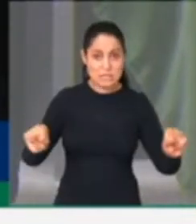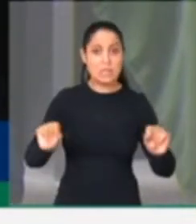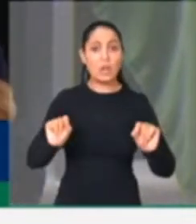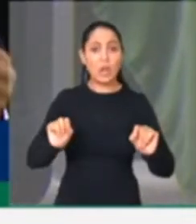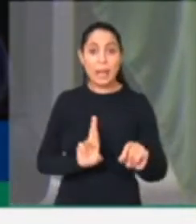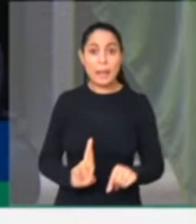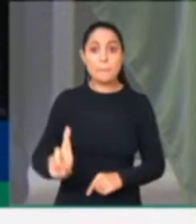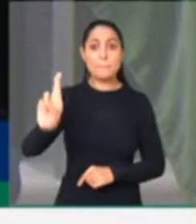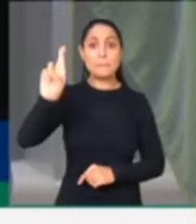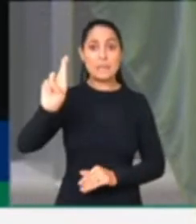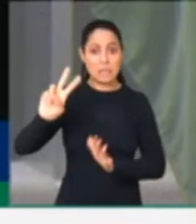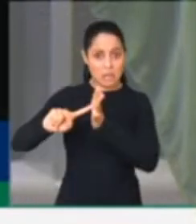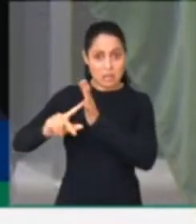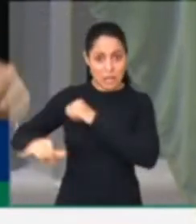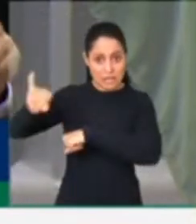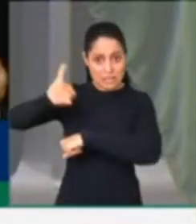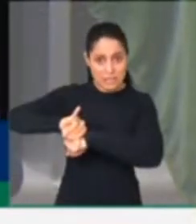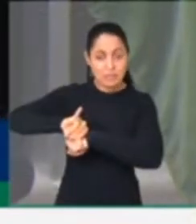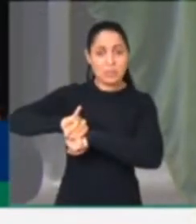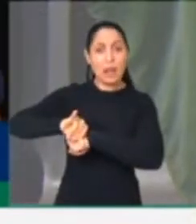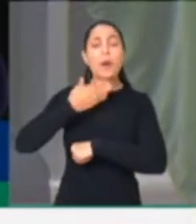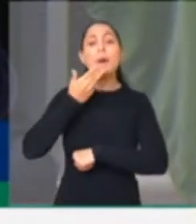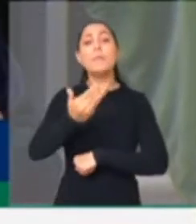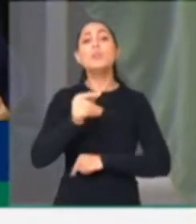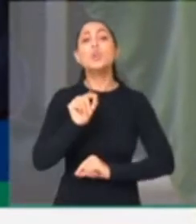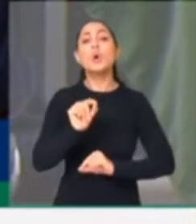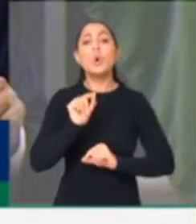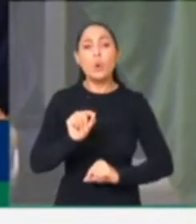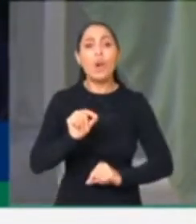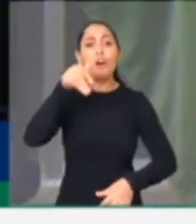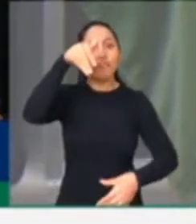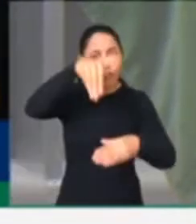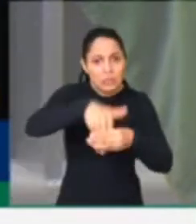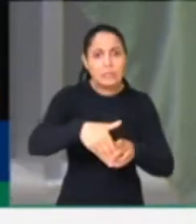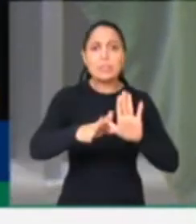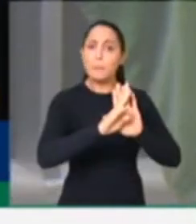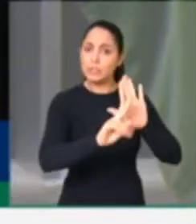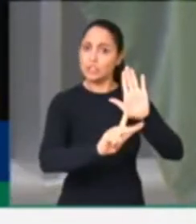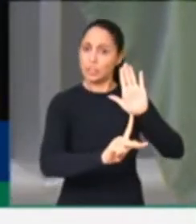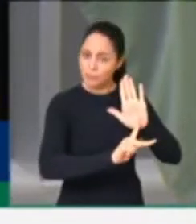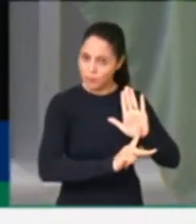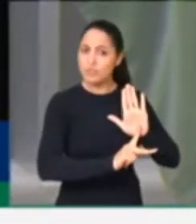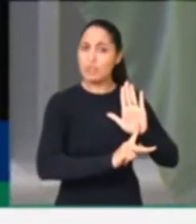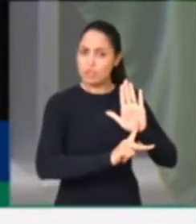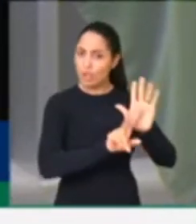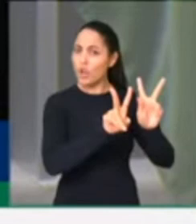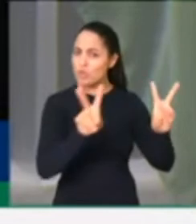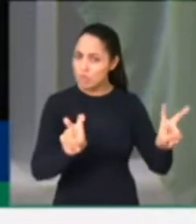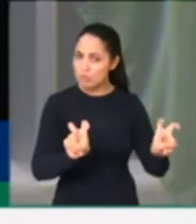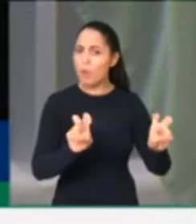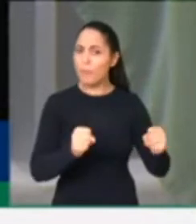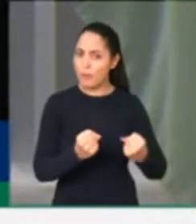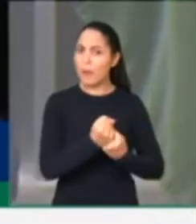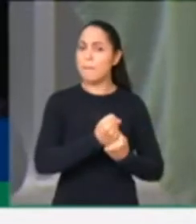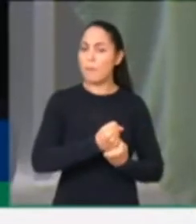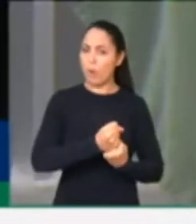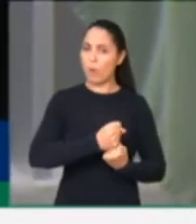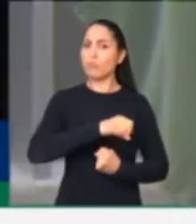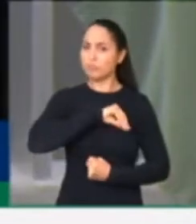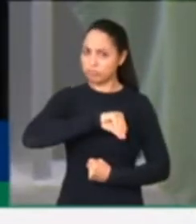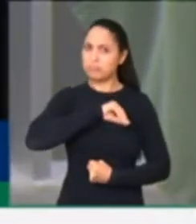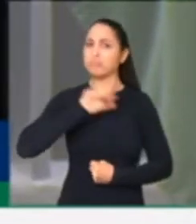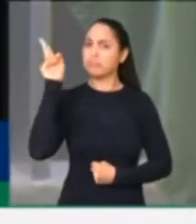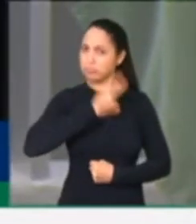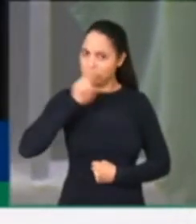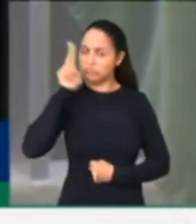reivindicar a votação da medida provisória que trata do auxílio emergencial. Essa